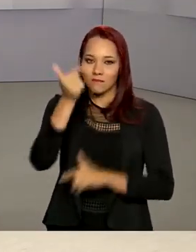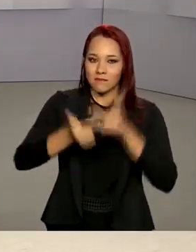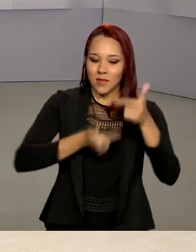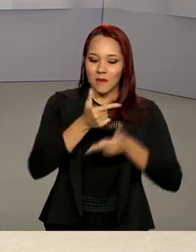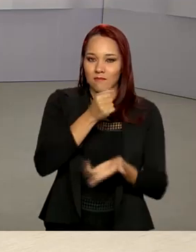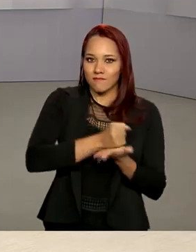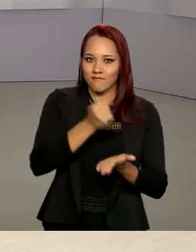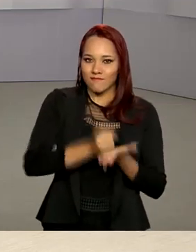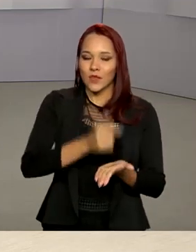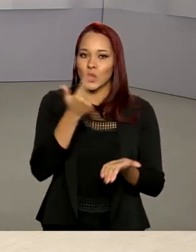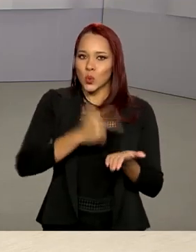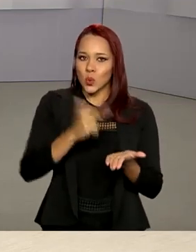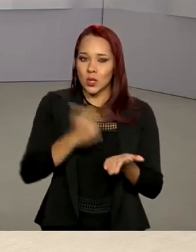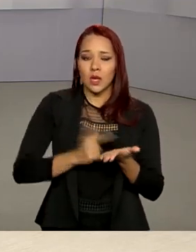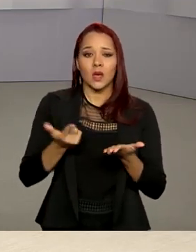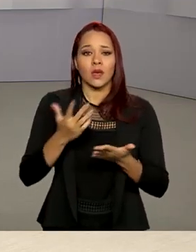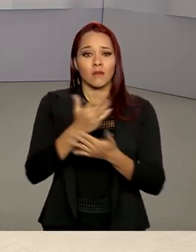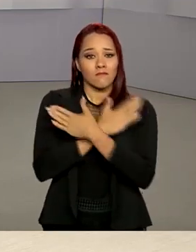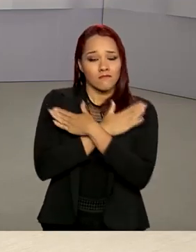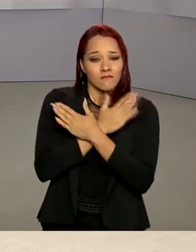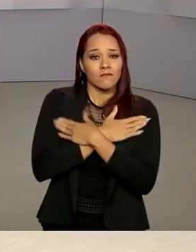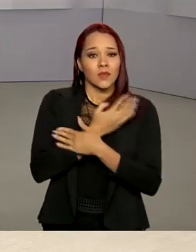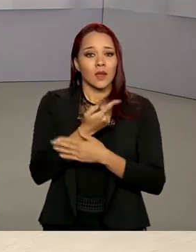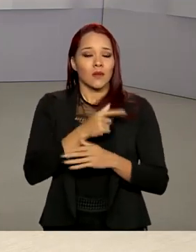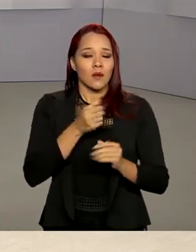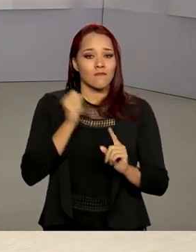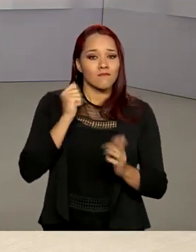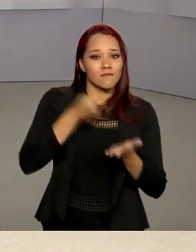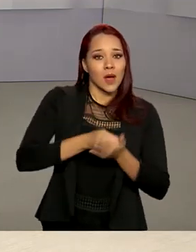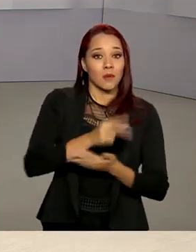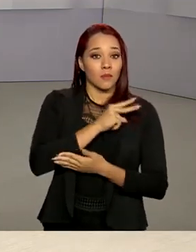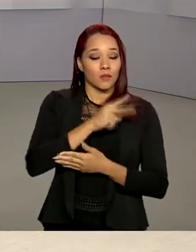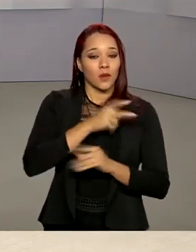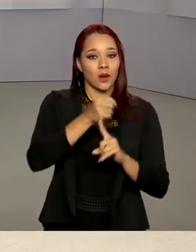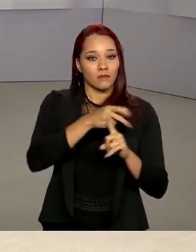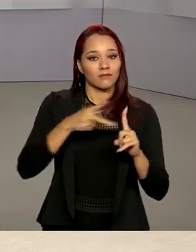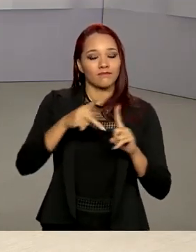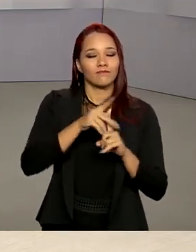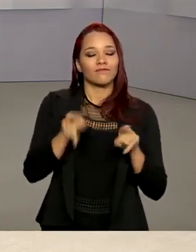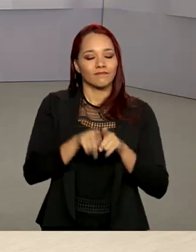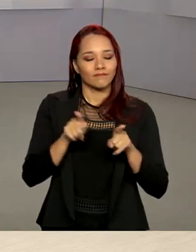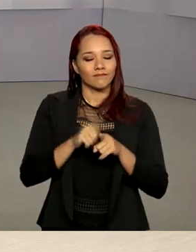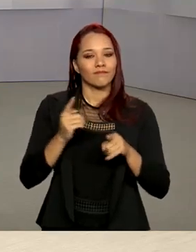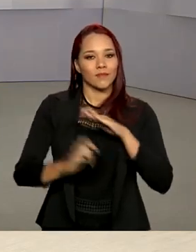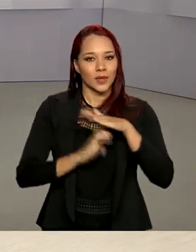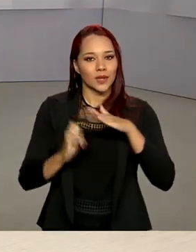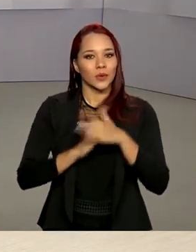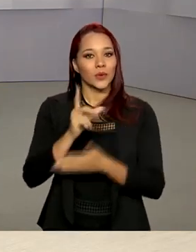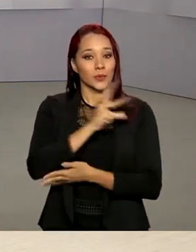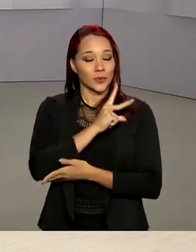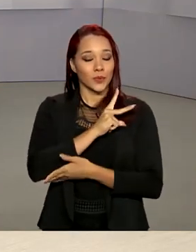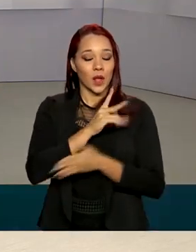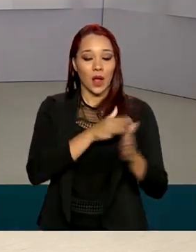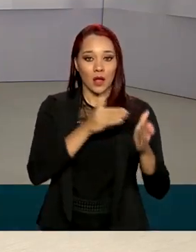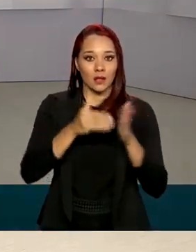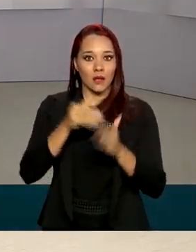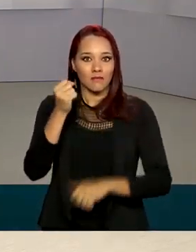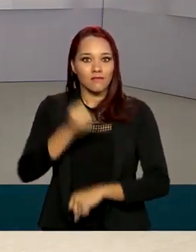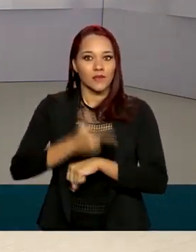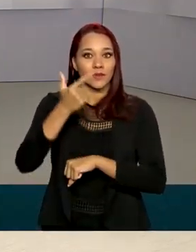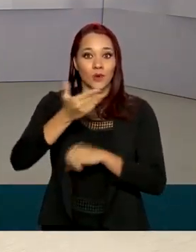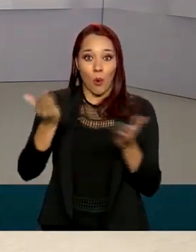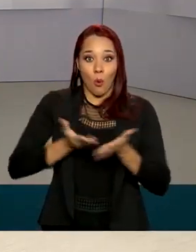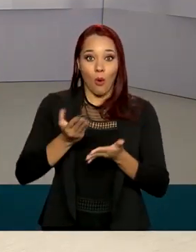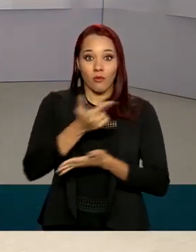informais, desempregados, contribuintes individuais do INSS e microempreendedores individuais. Até o meio-dia de hoje,